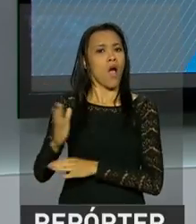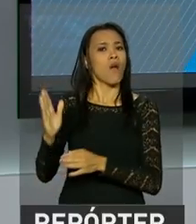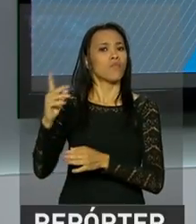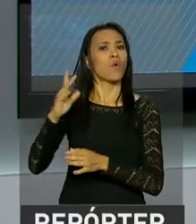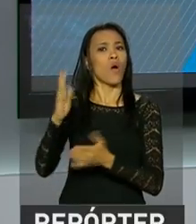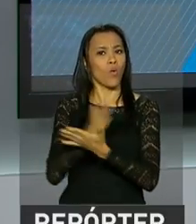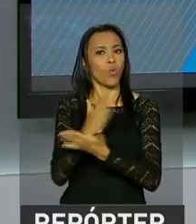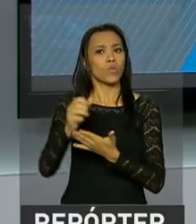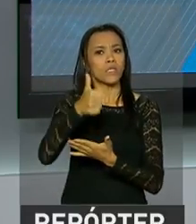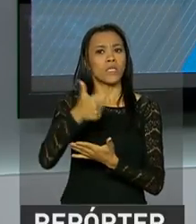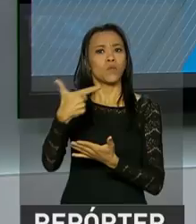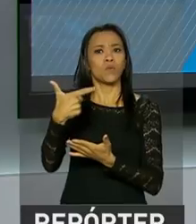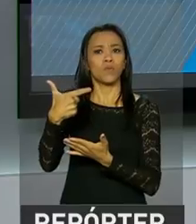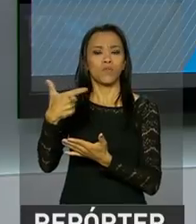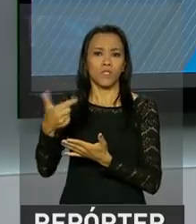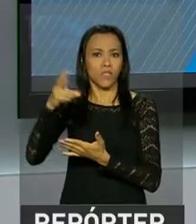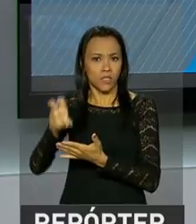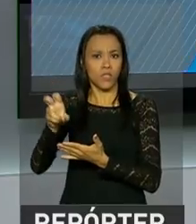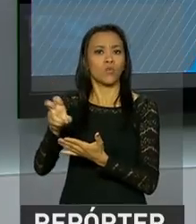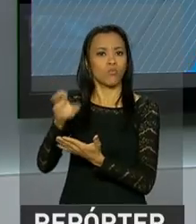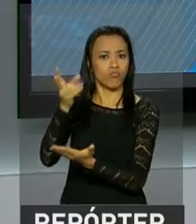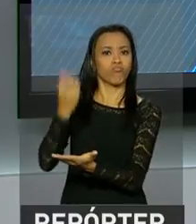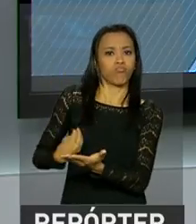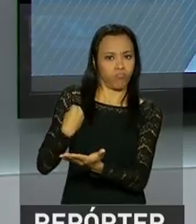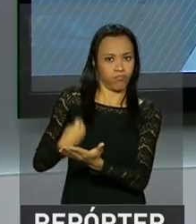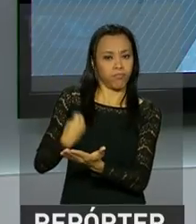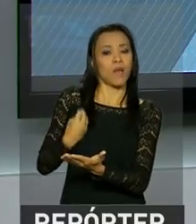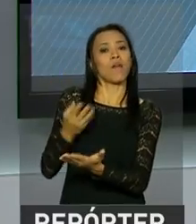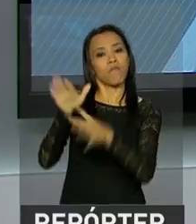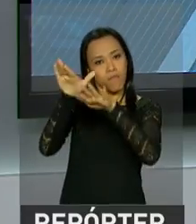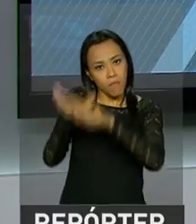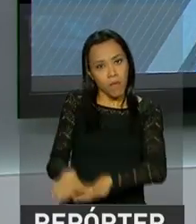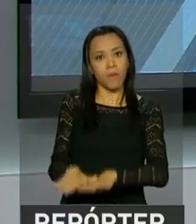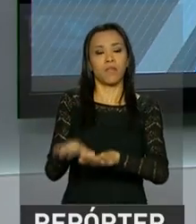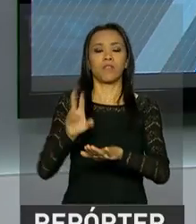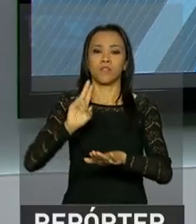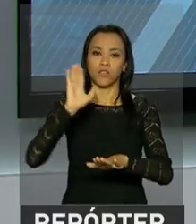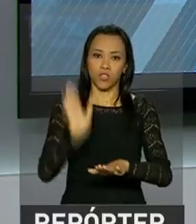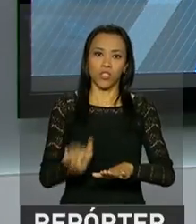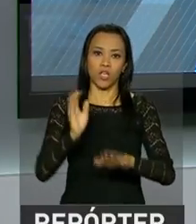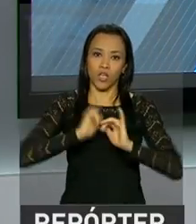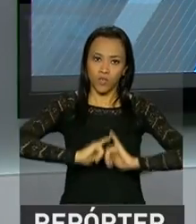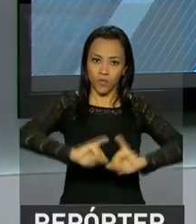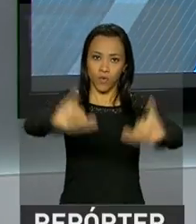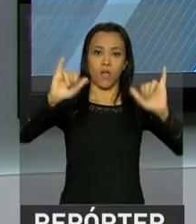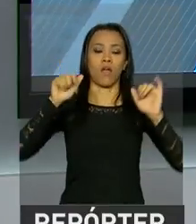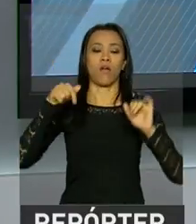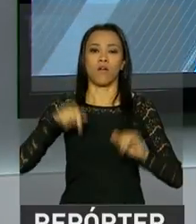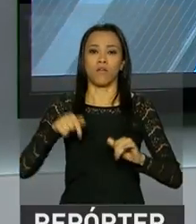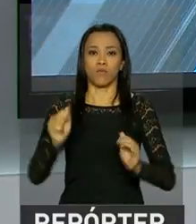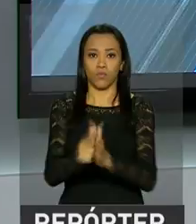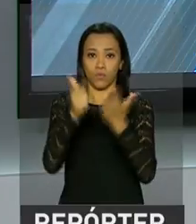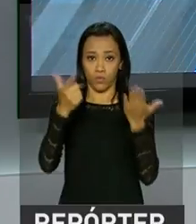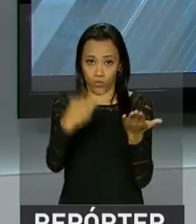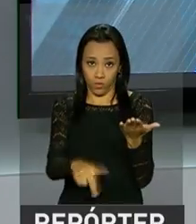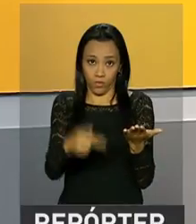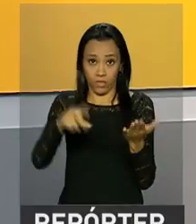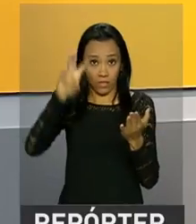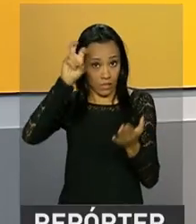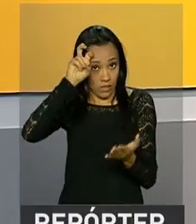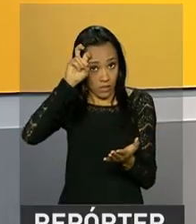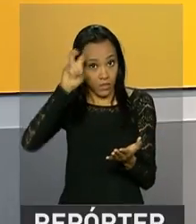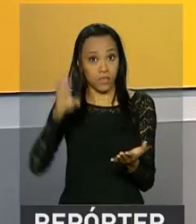e tiveram a permanência prorrogada, conforme publicado no Diário Oficial da União desta quinta-feira.